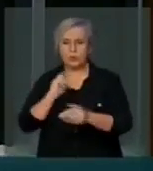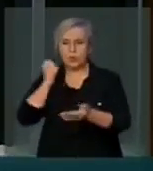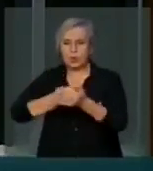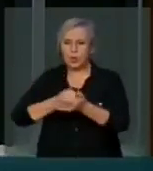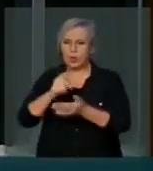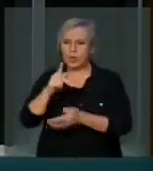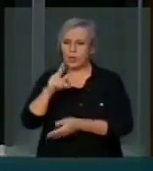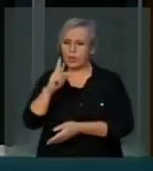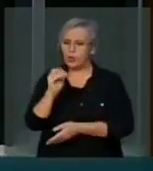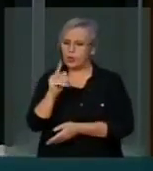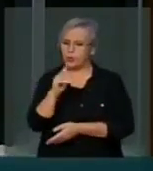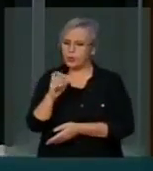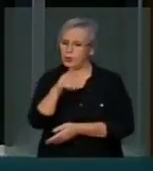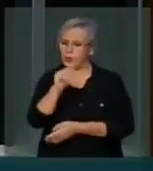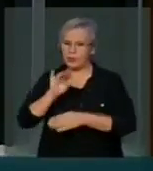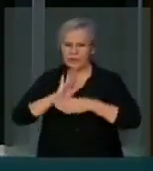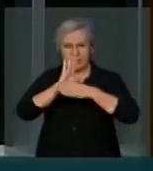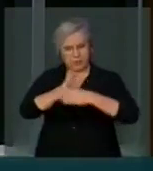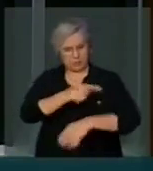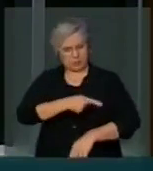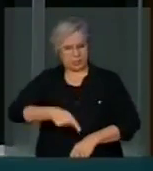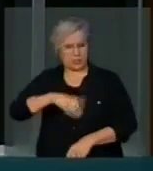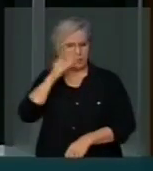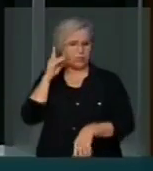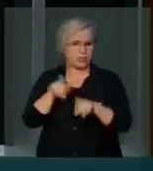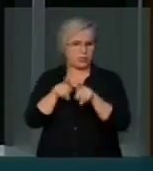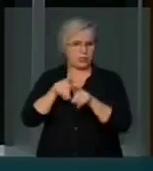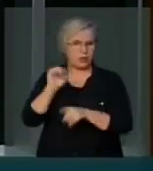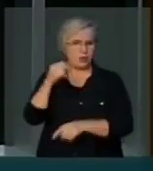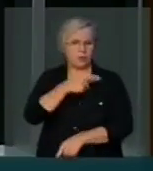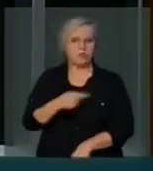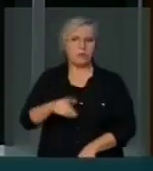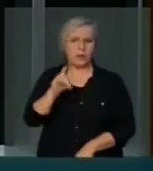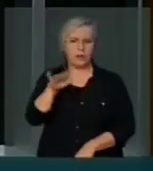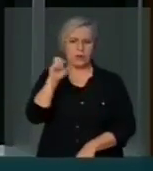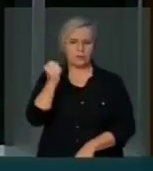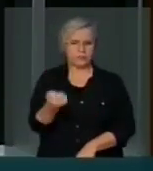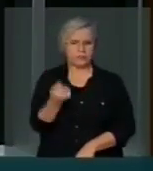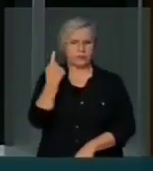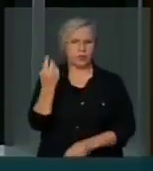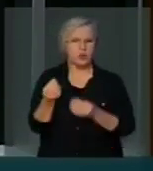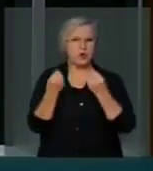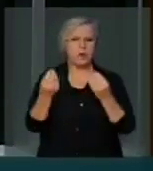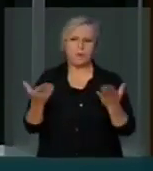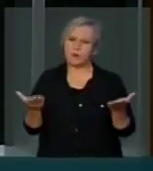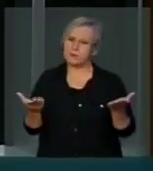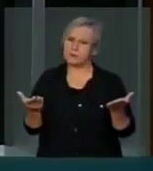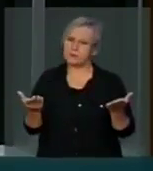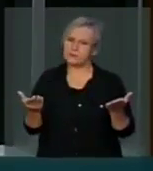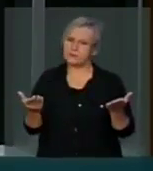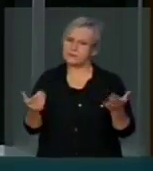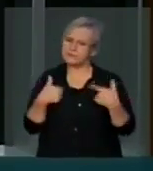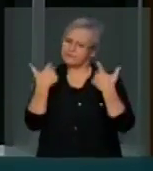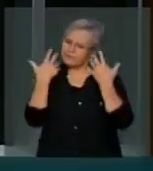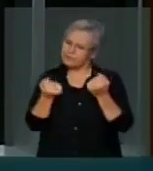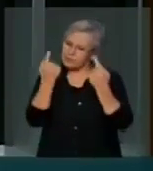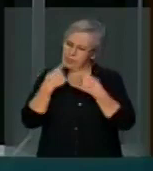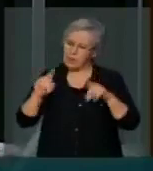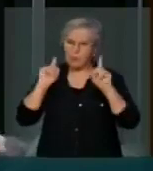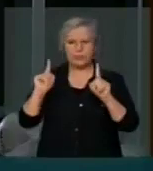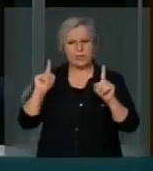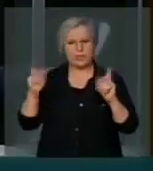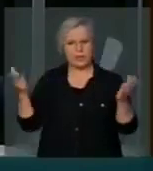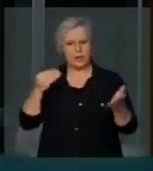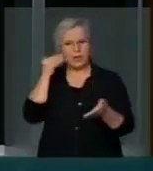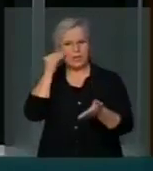beneficiar a senhora Dilma Rousseff e o ex-presidente Lula. Não dá para se admitir, Sr. Presidente, que se venham aqui